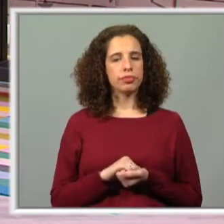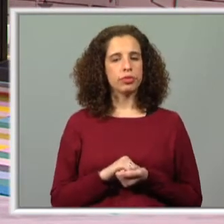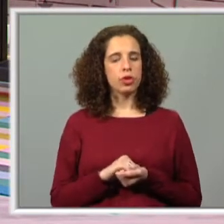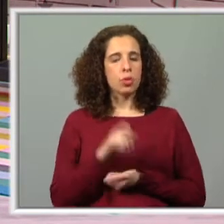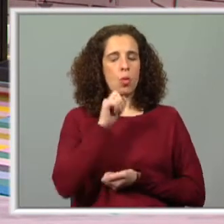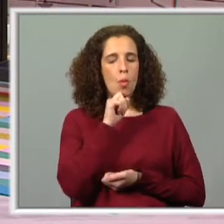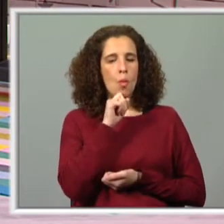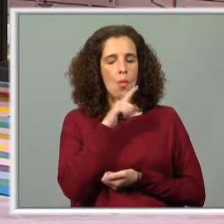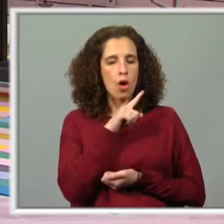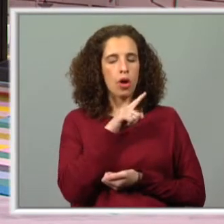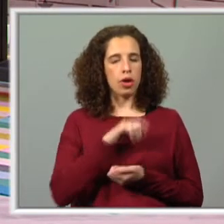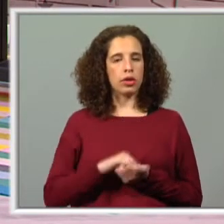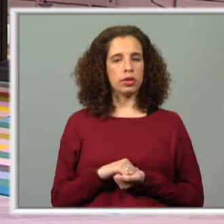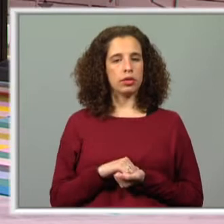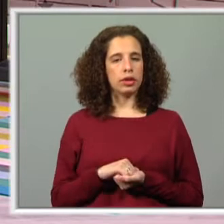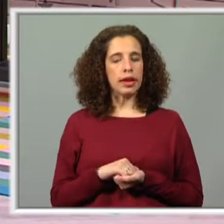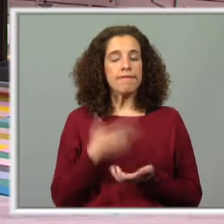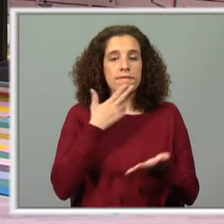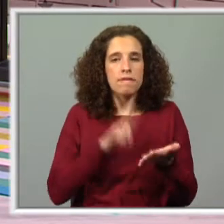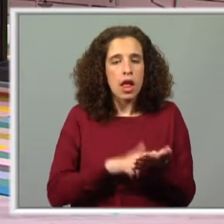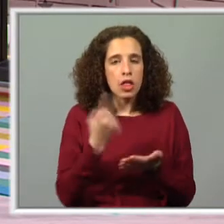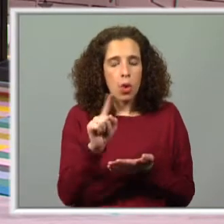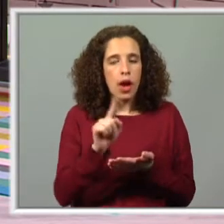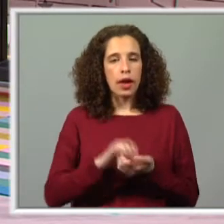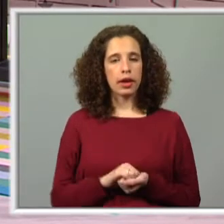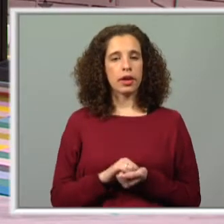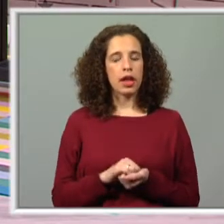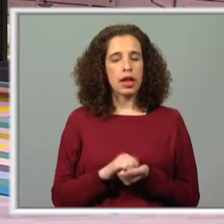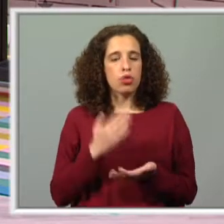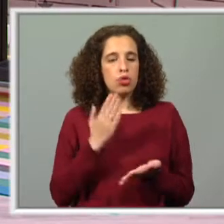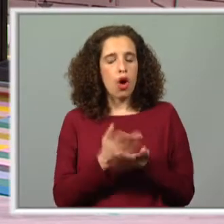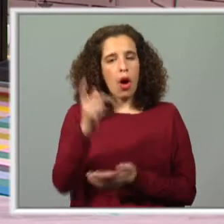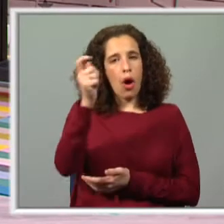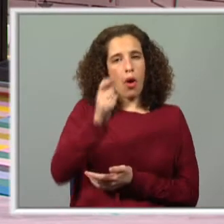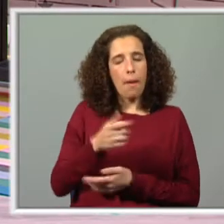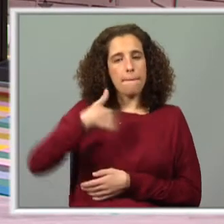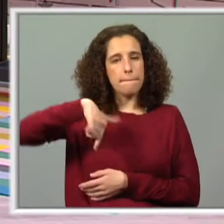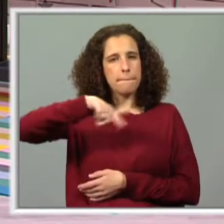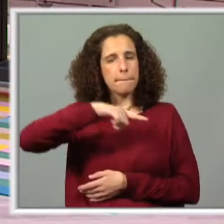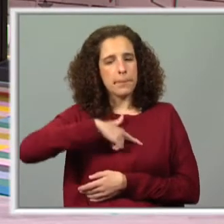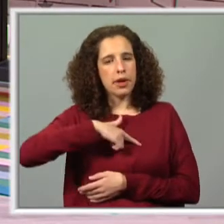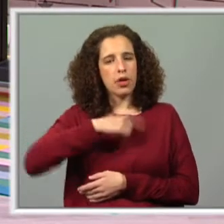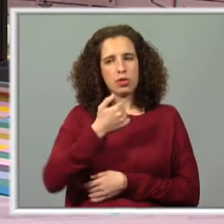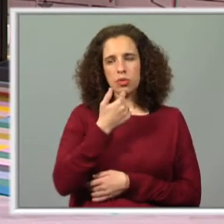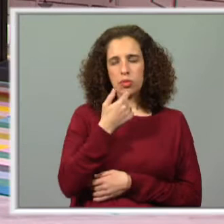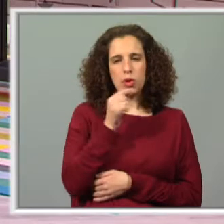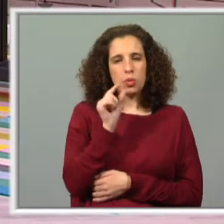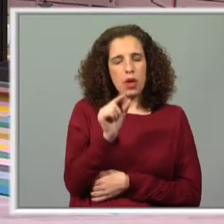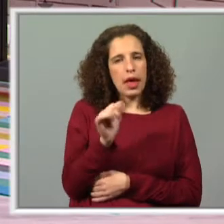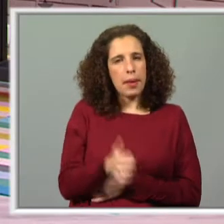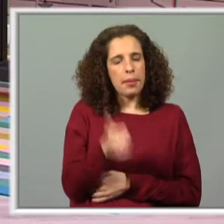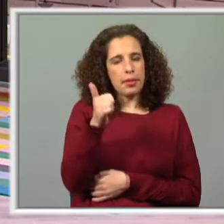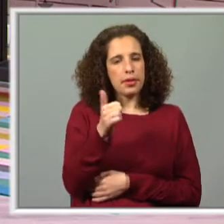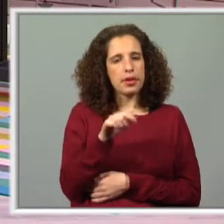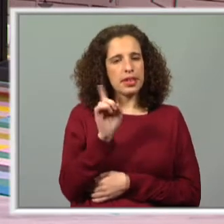ser da Constituição, já sabem, não é real, é somente ilustrativo para nós percebermos um bocadinho melhor